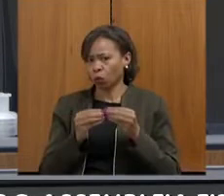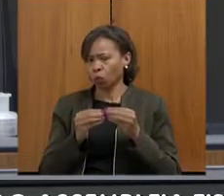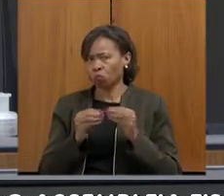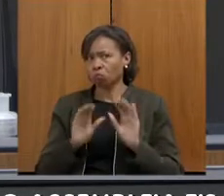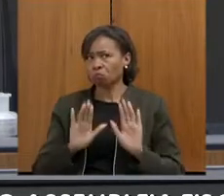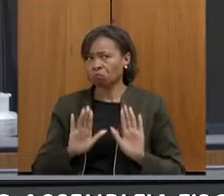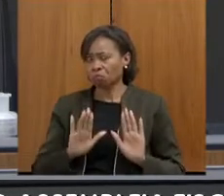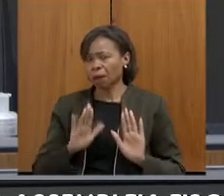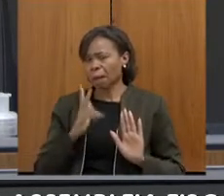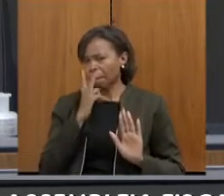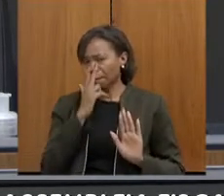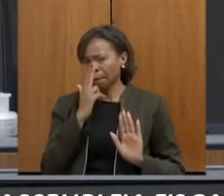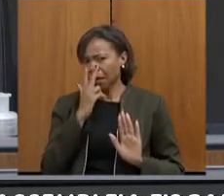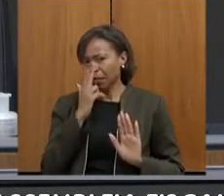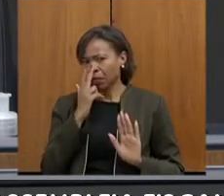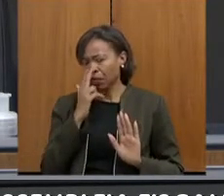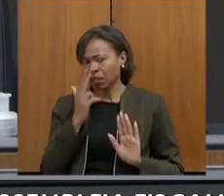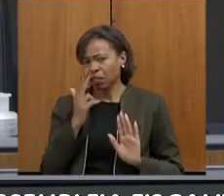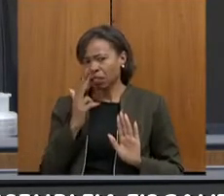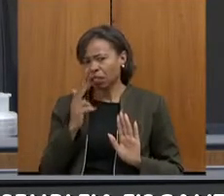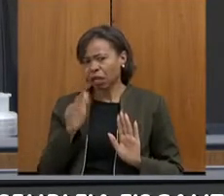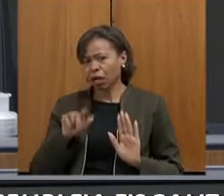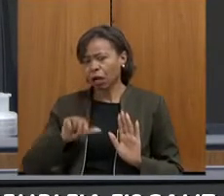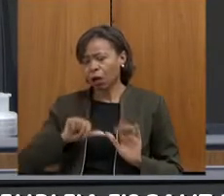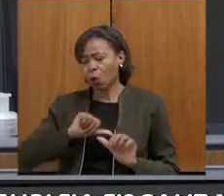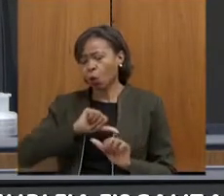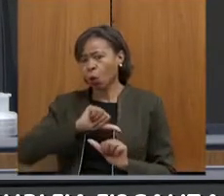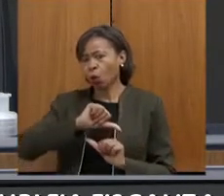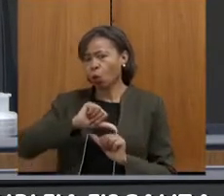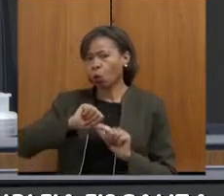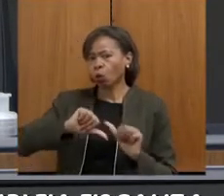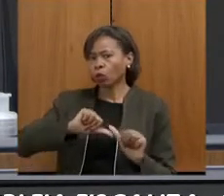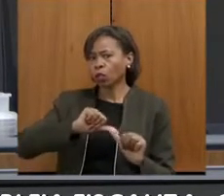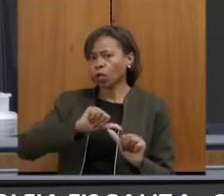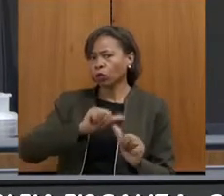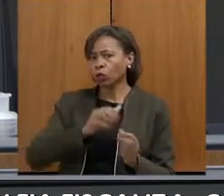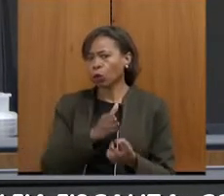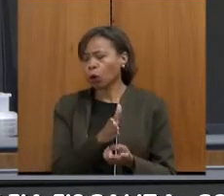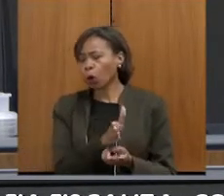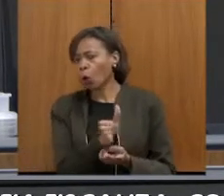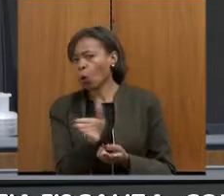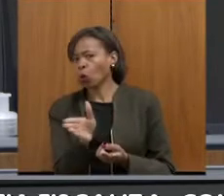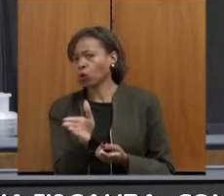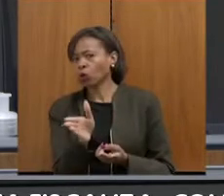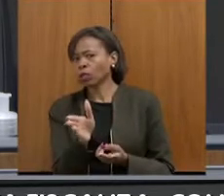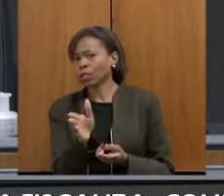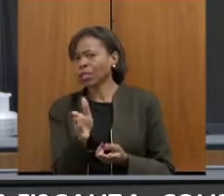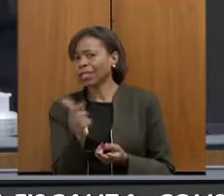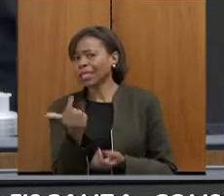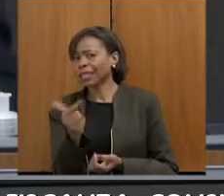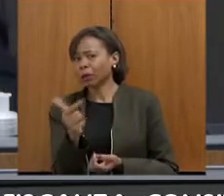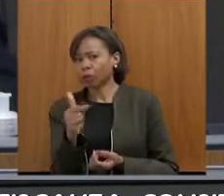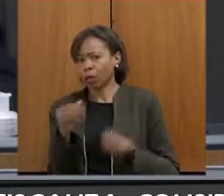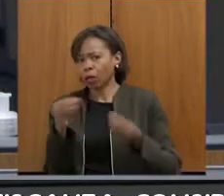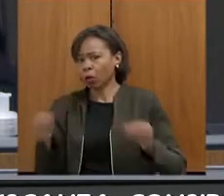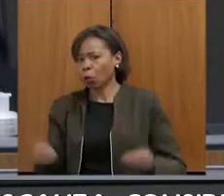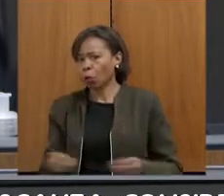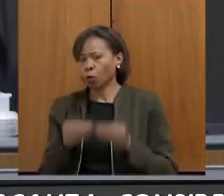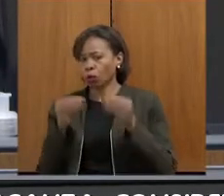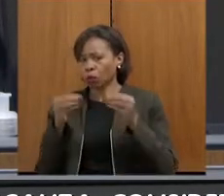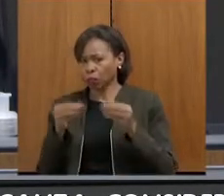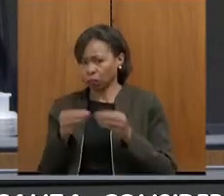caminhando para uma outra vertente de não compensação. O senhor falou